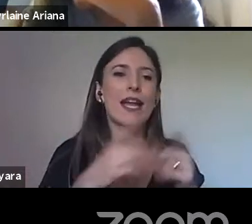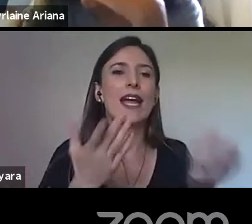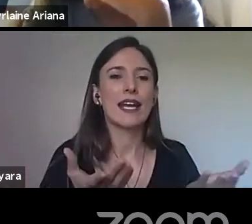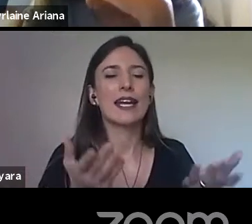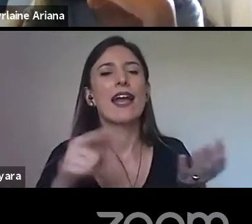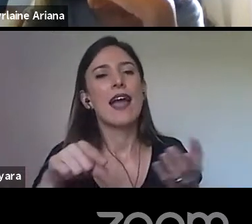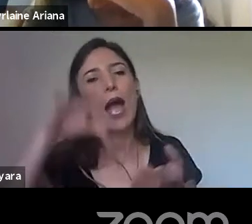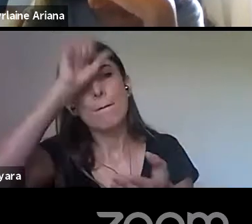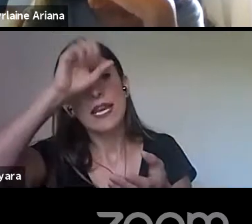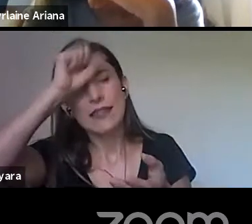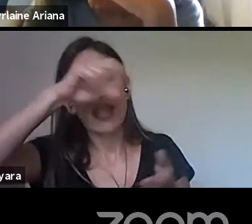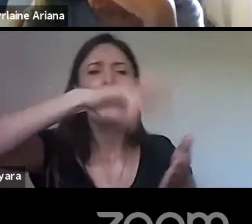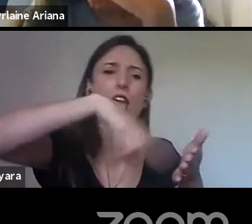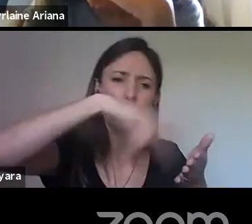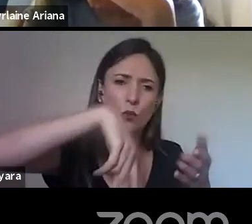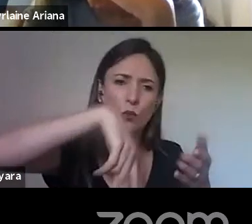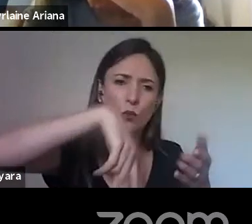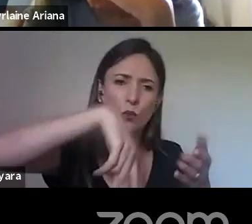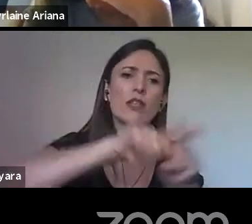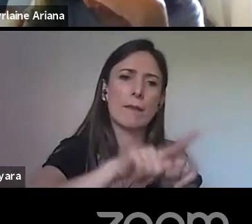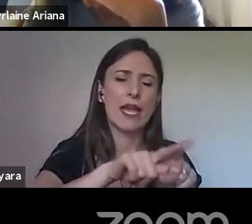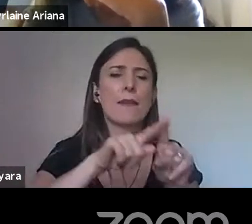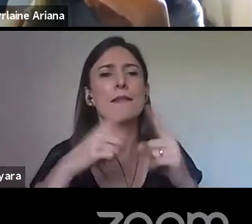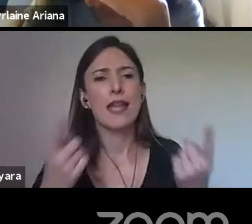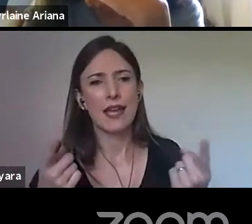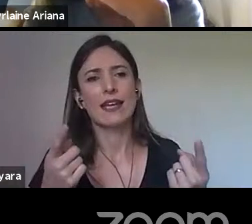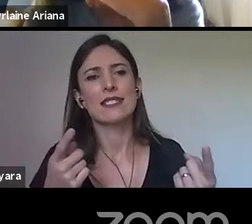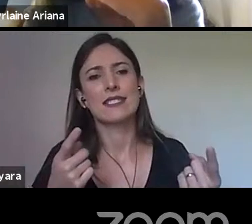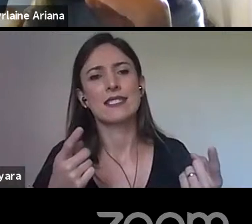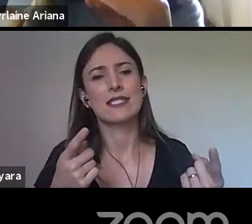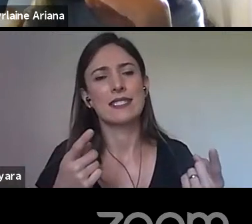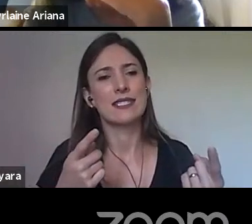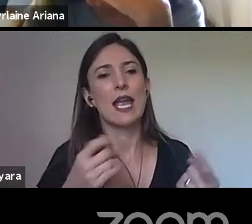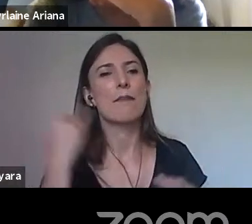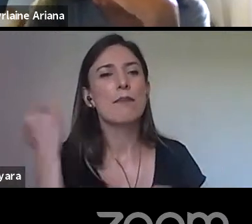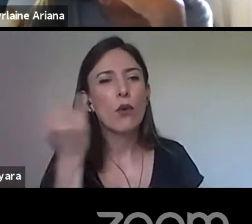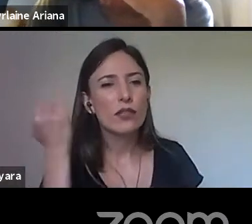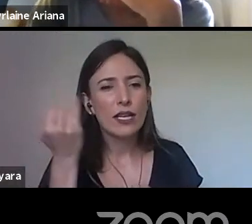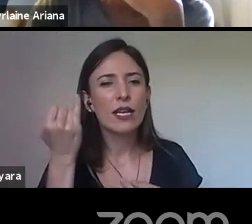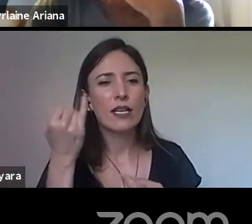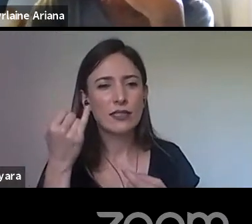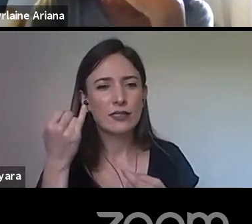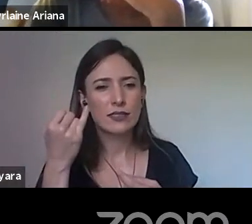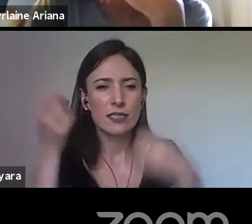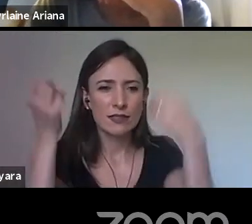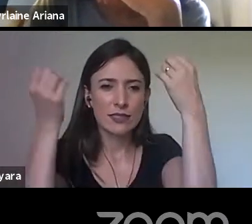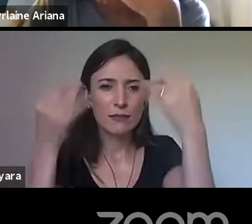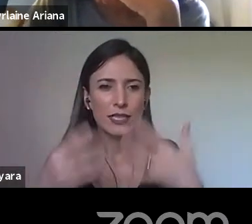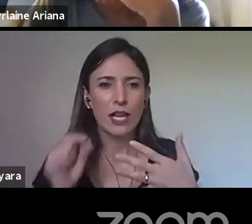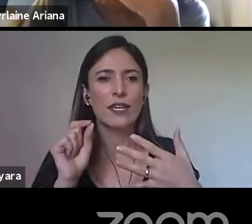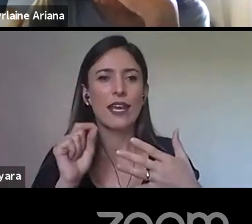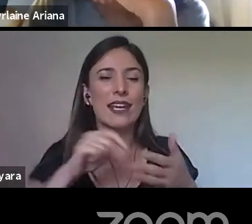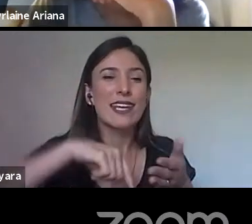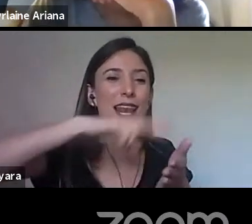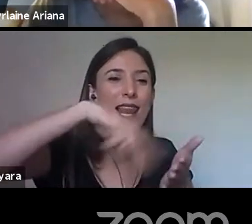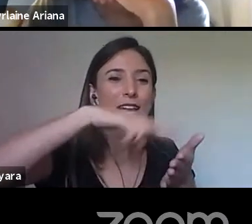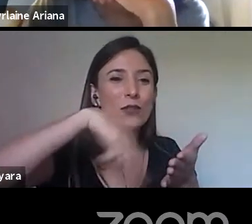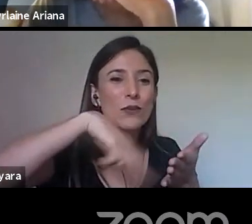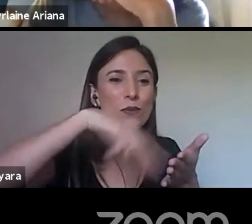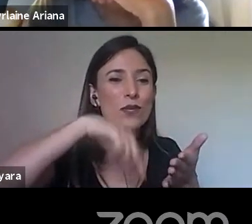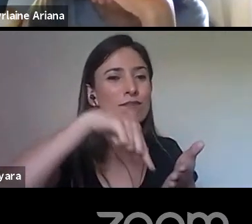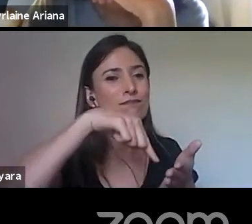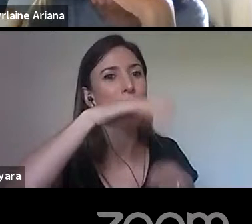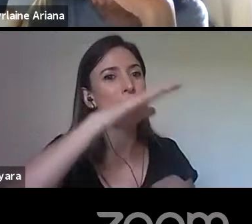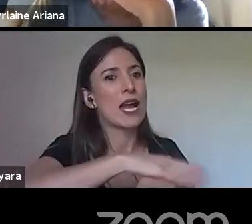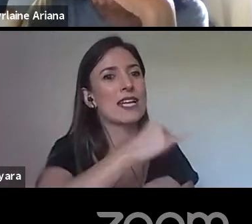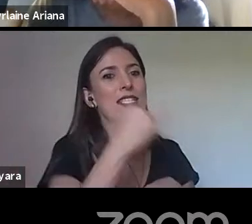né? Mas é muito importante a gente dizer, nesse momento, que a leitura é muito mais importante do que a